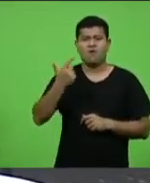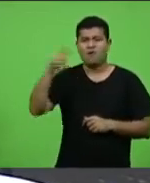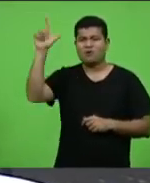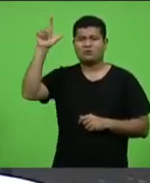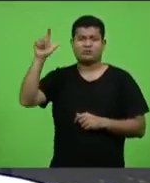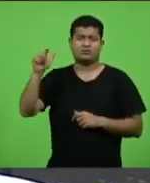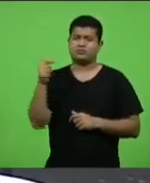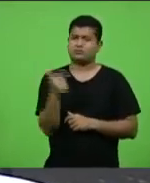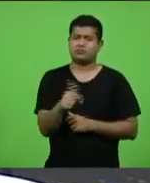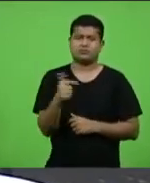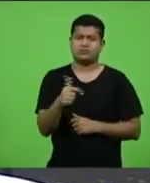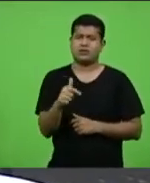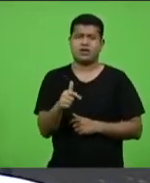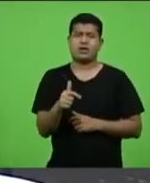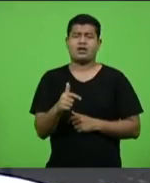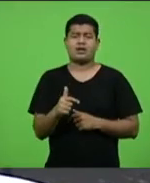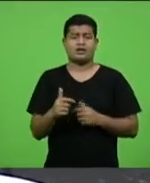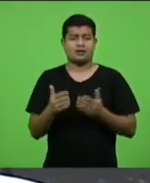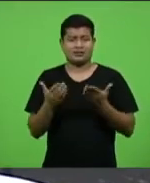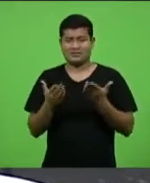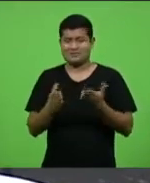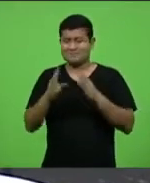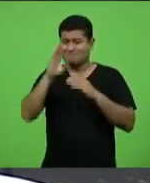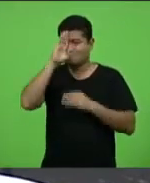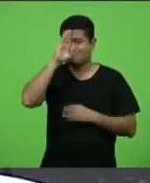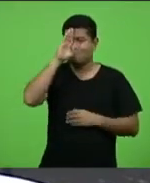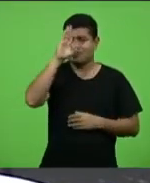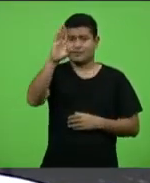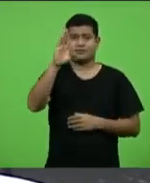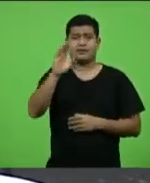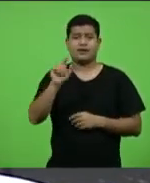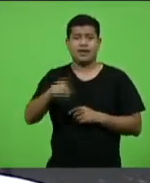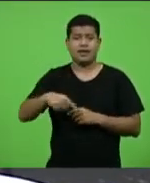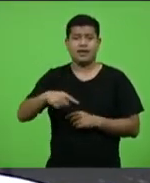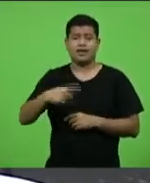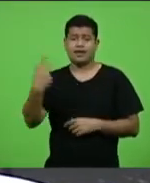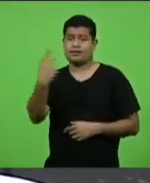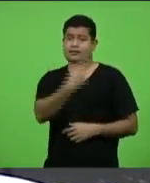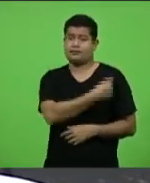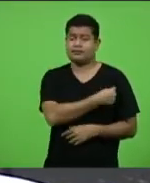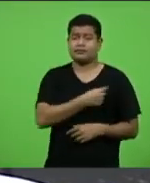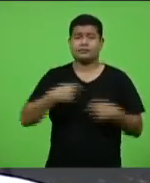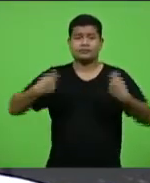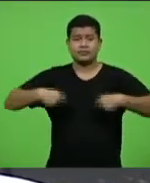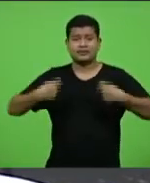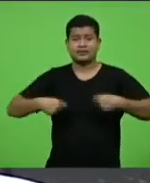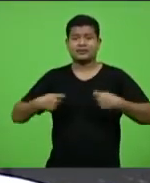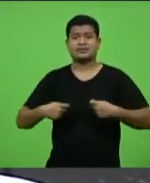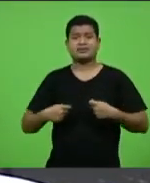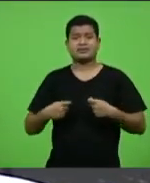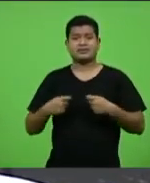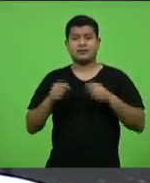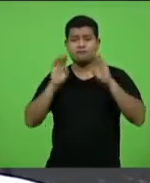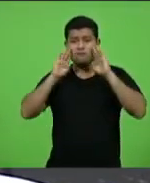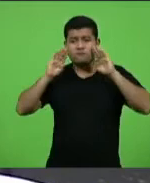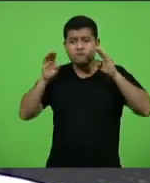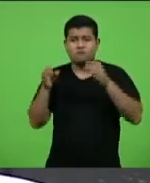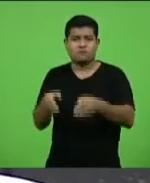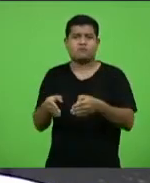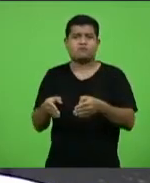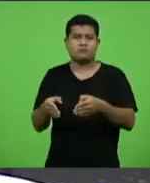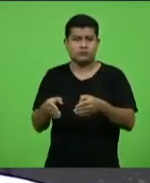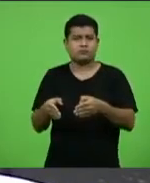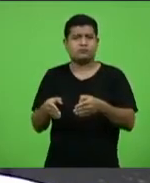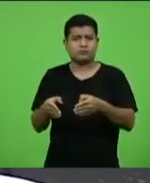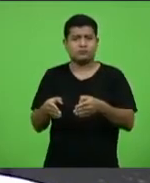que a vacina que se dê prioridade absoluta, que seja